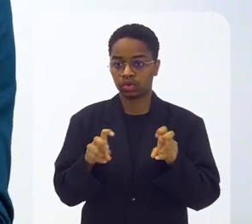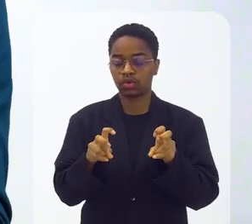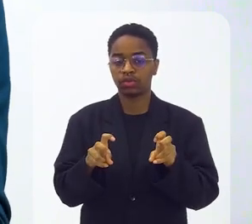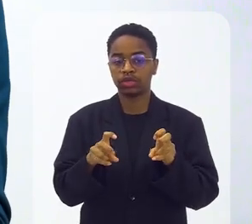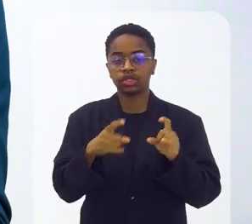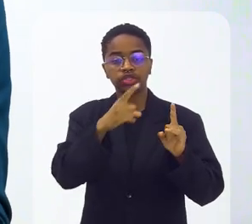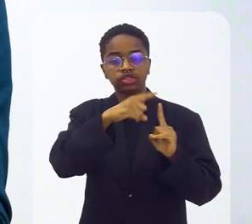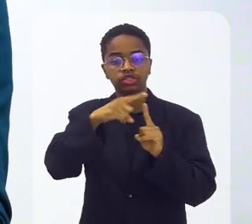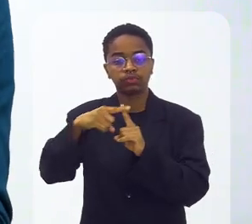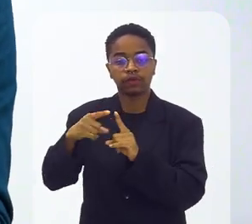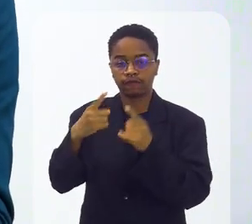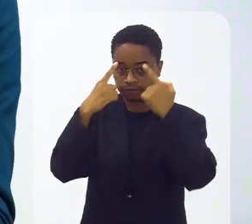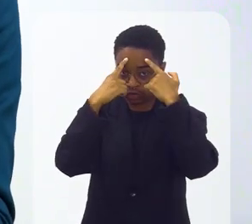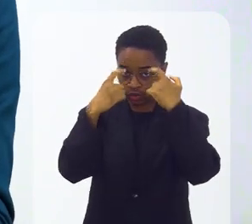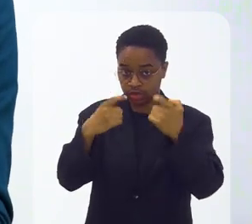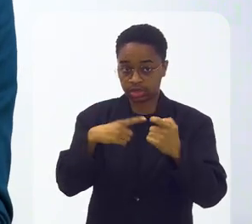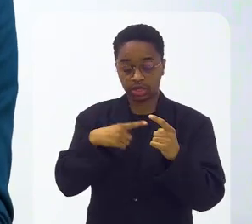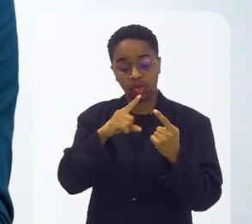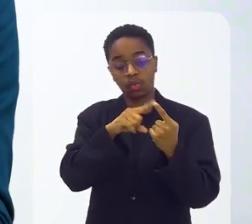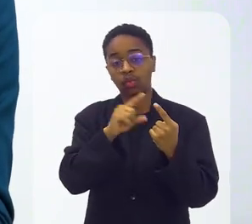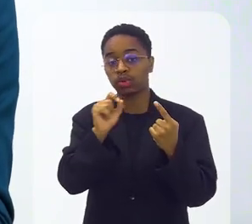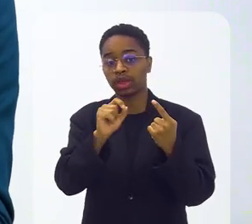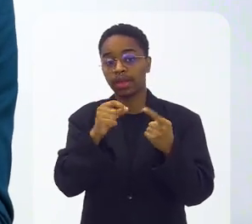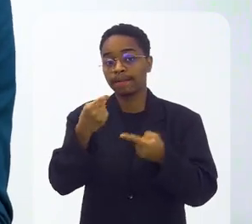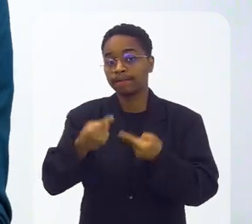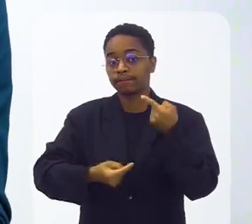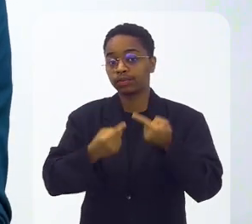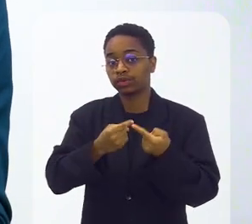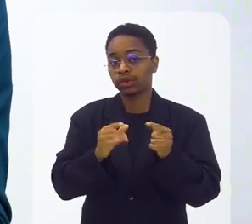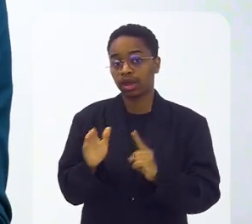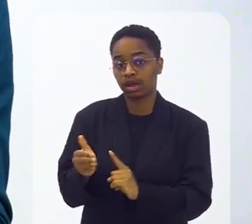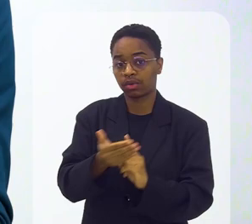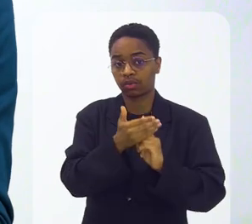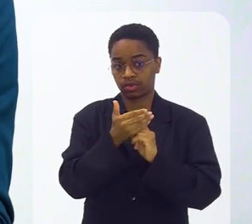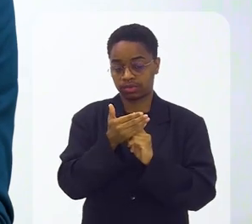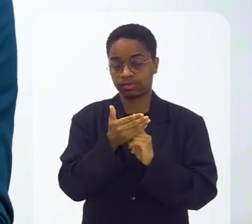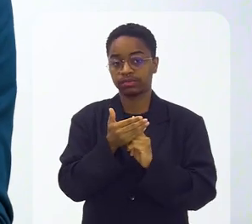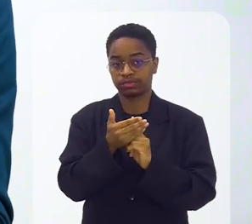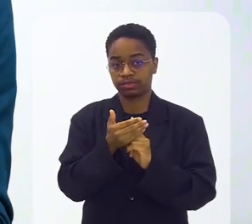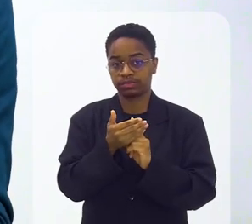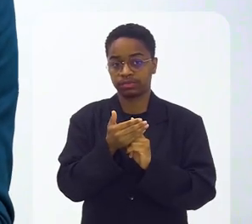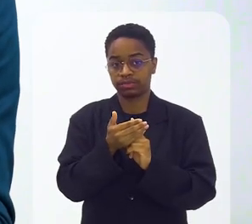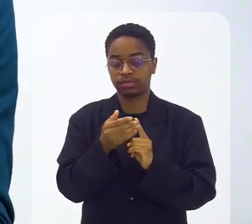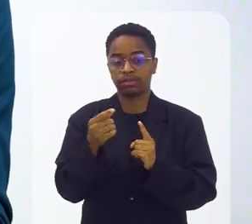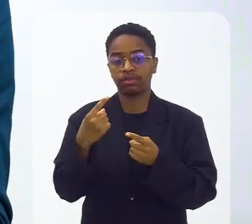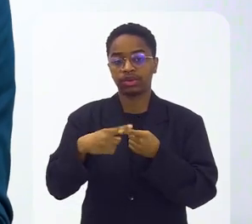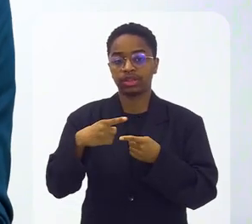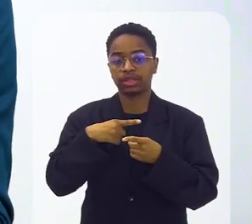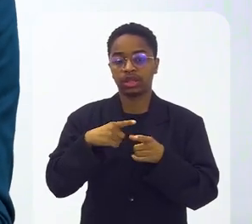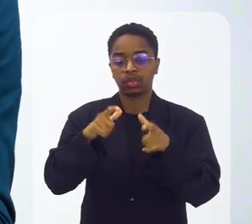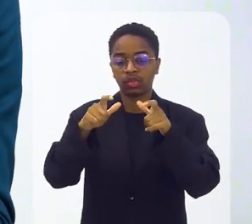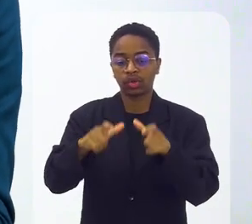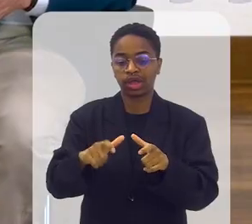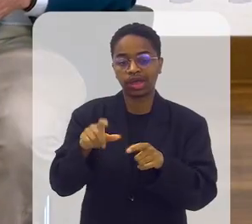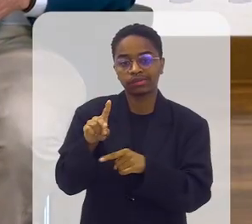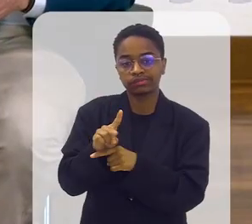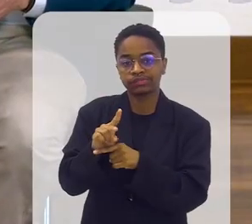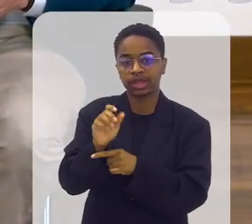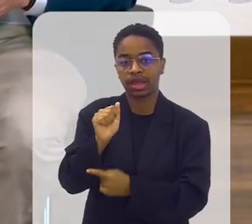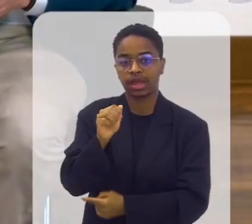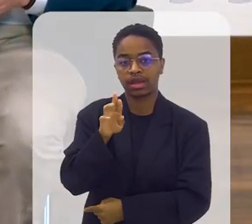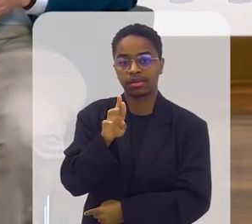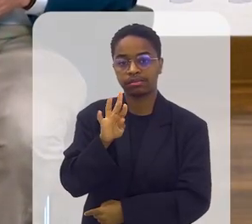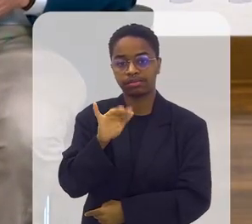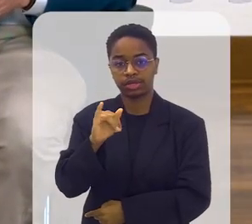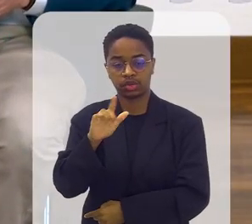modalidades de violência, uma das alternativas é a política de acolhimento, os chamados abrigos. A deputada